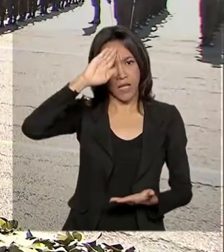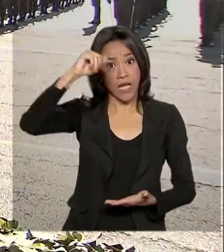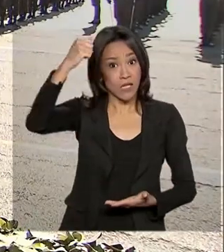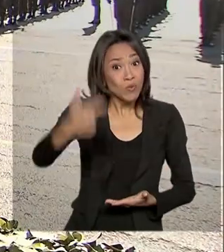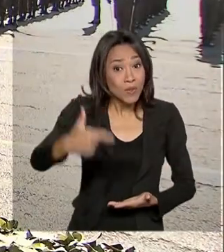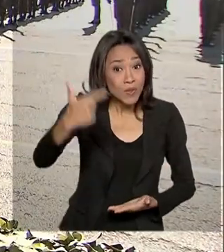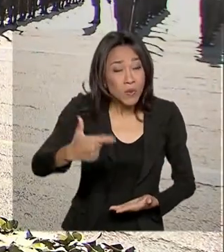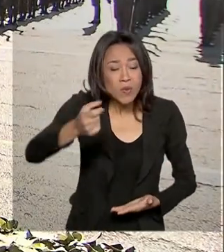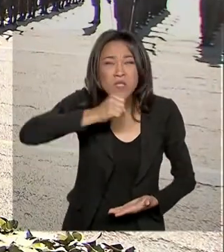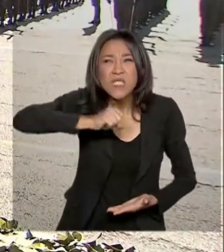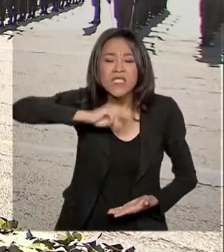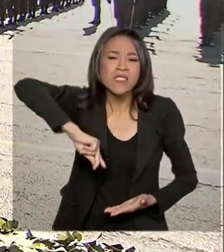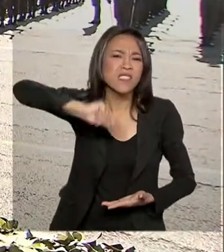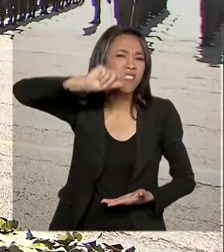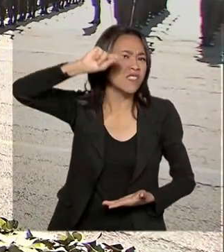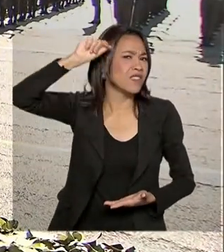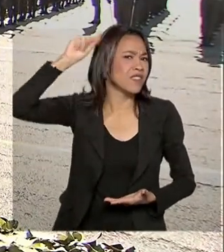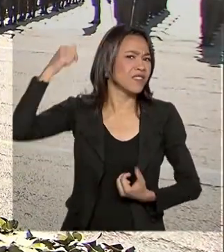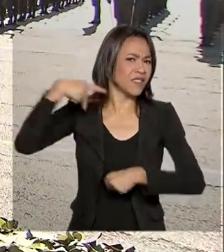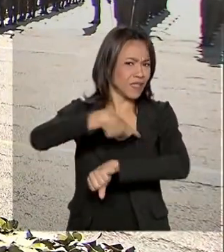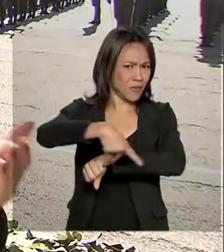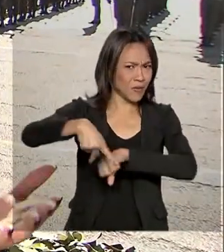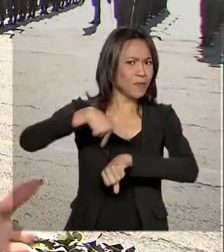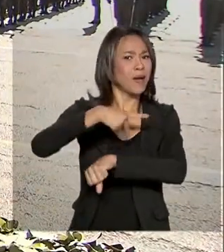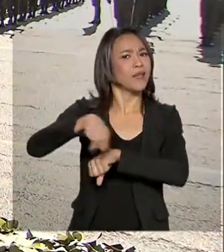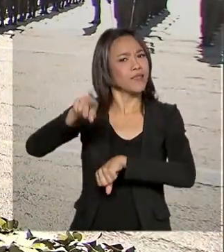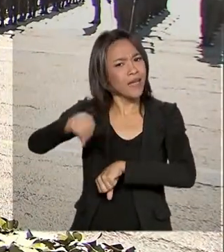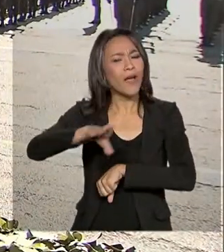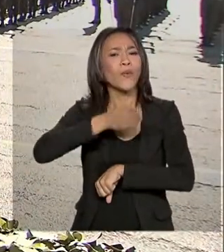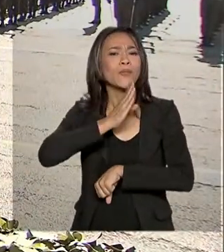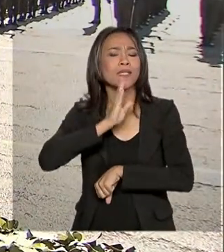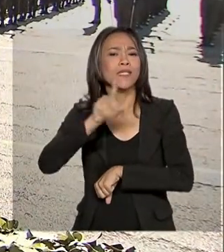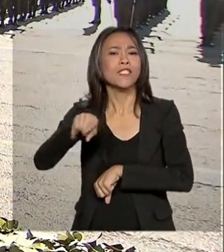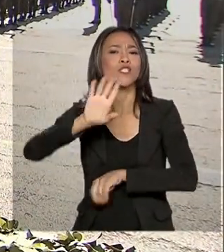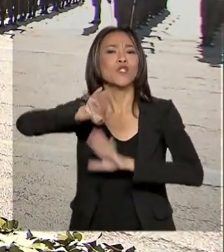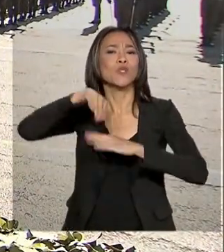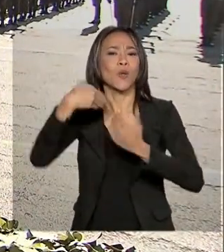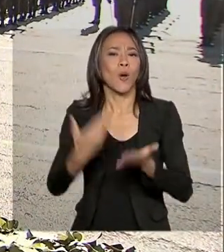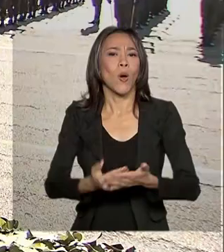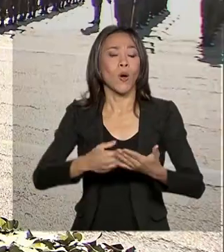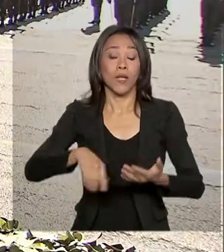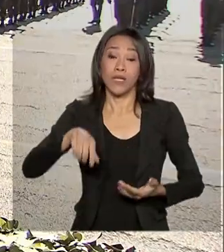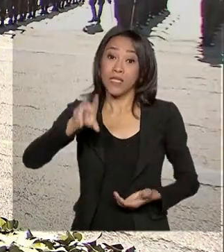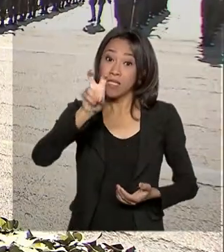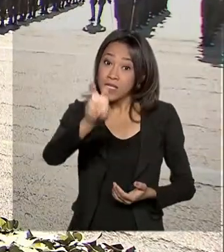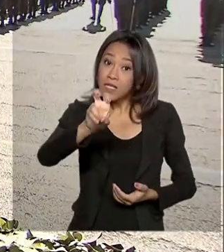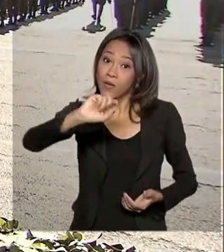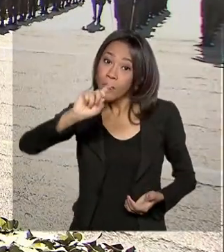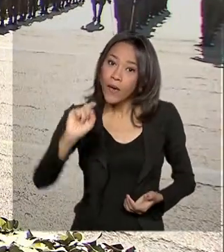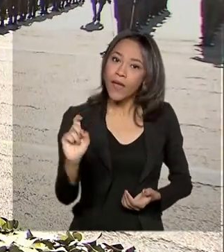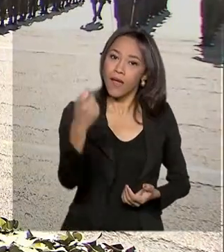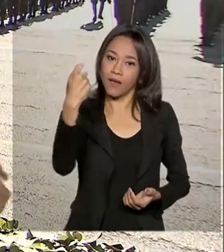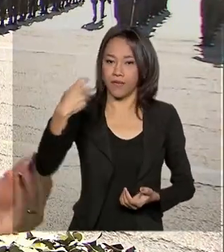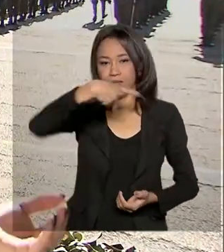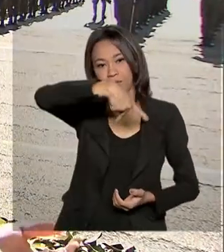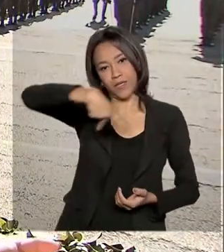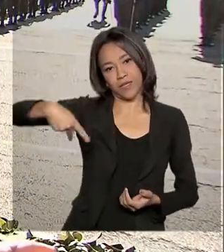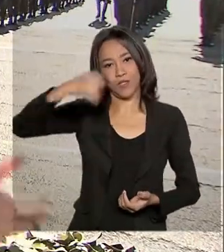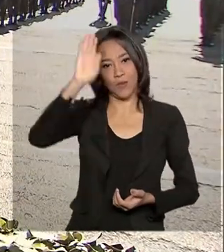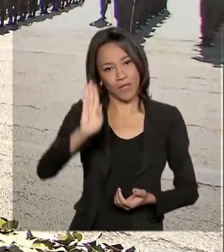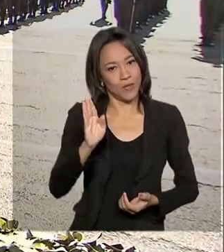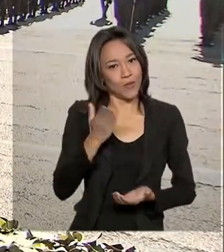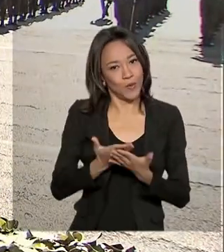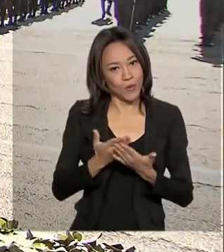antigo do país, conhecido como o Colégio dos Presidentes, pois lá estudaram cinco ex-presidentes do Brasil. E o vice